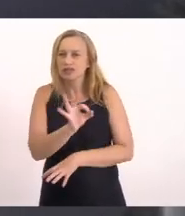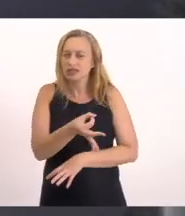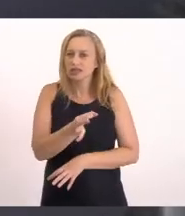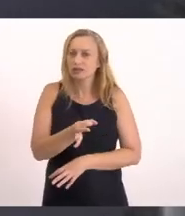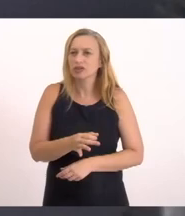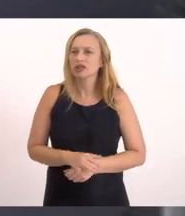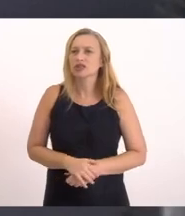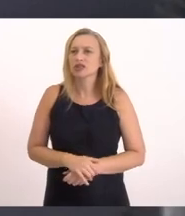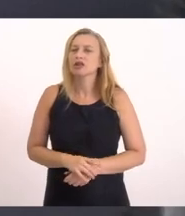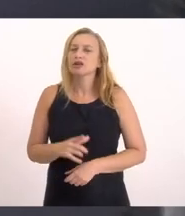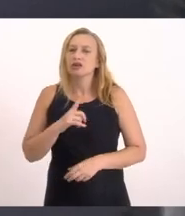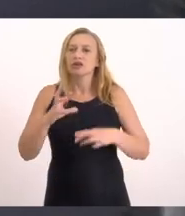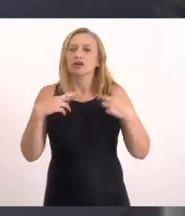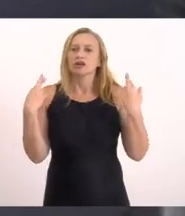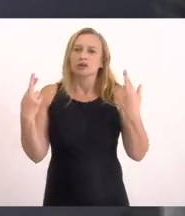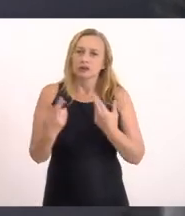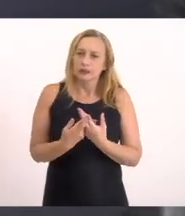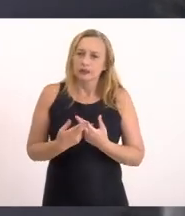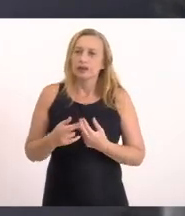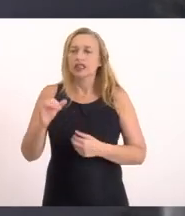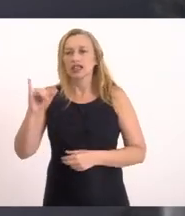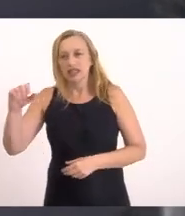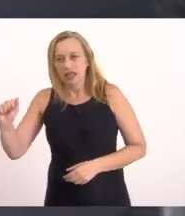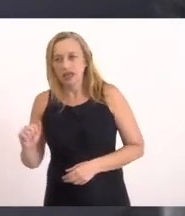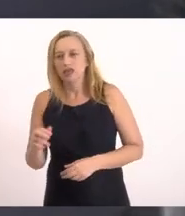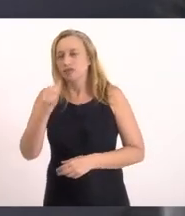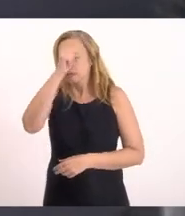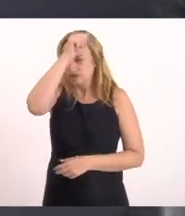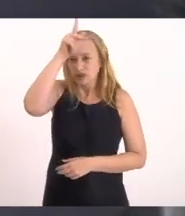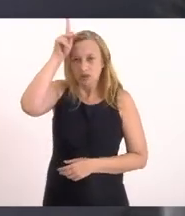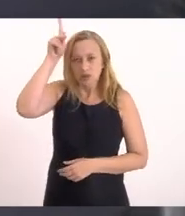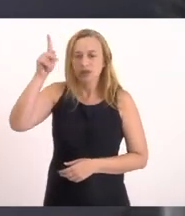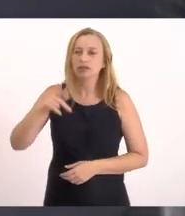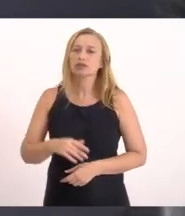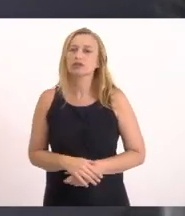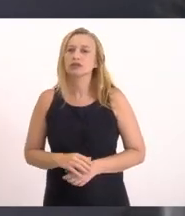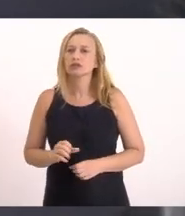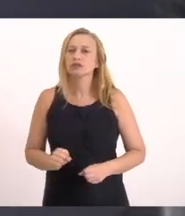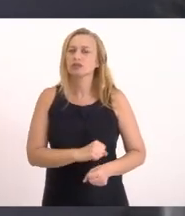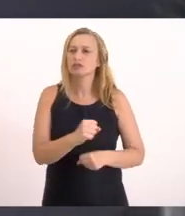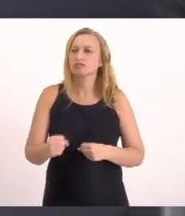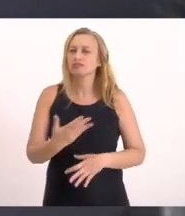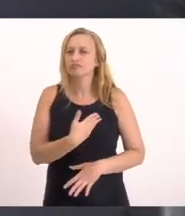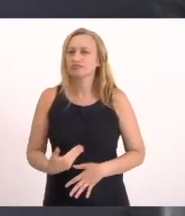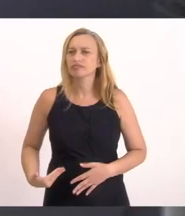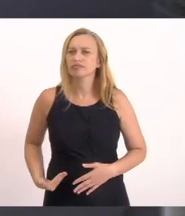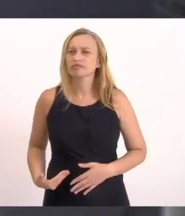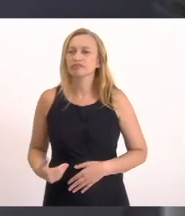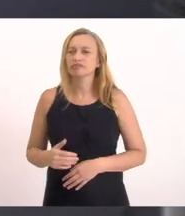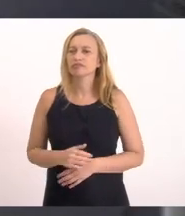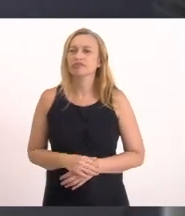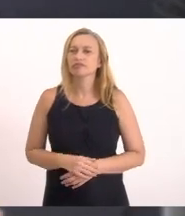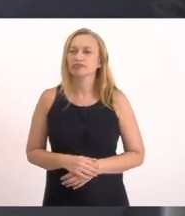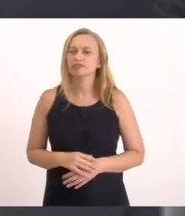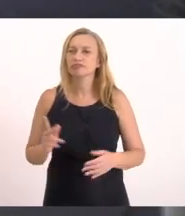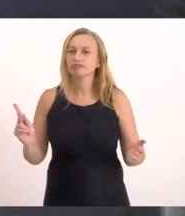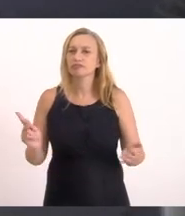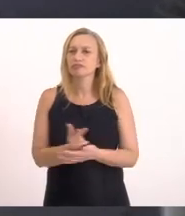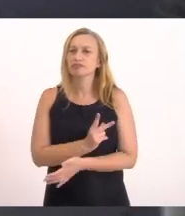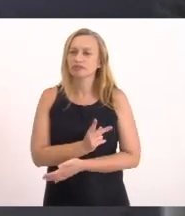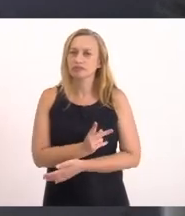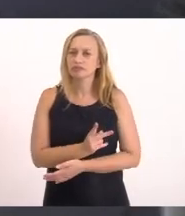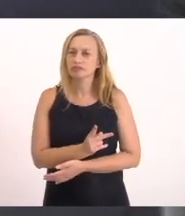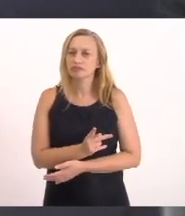Teve uma reunião Com INEA Com Prefeitura Com Poder Público Para esse paliativo Acontecer